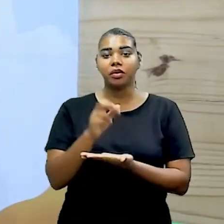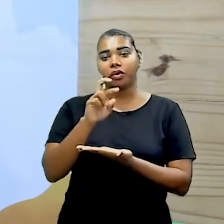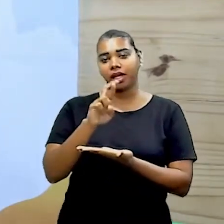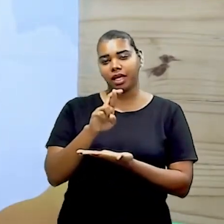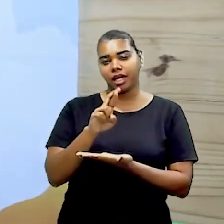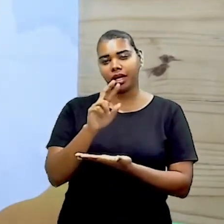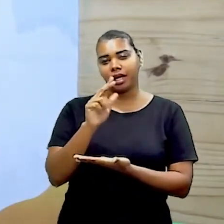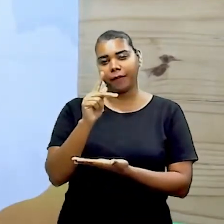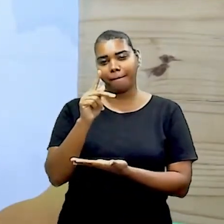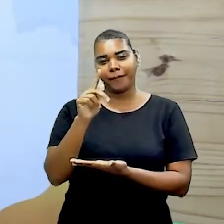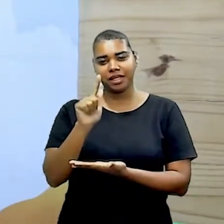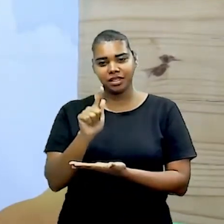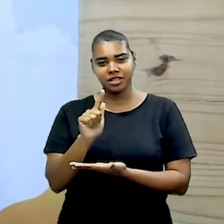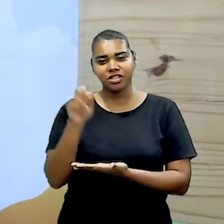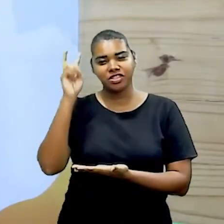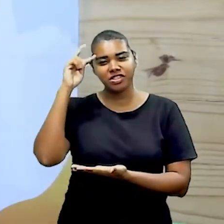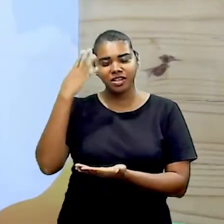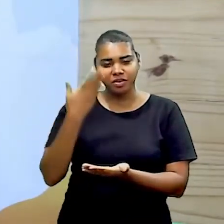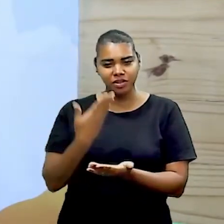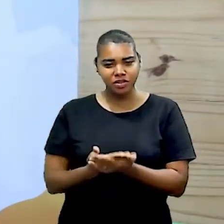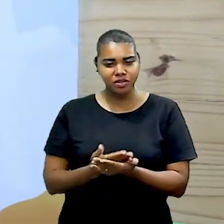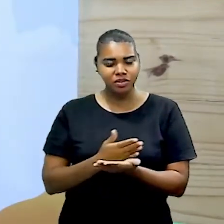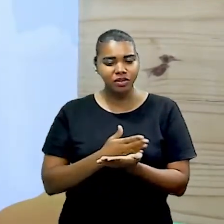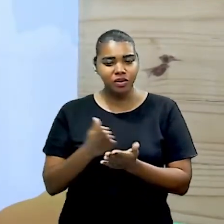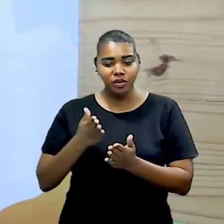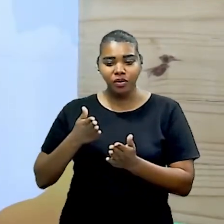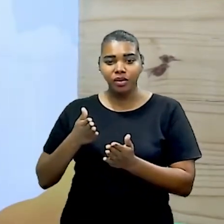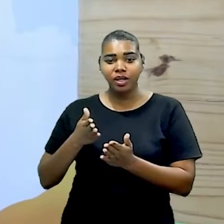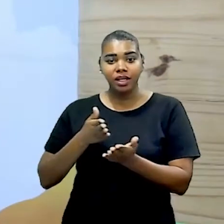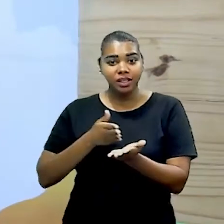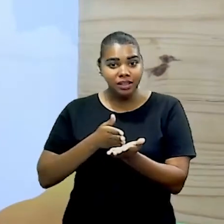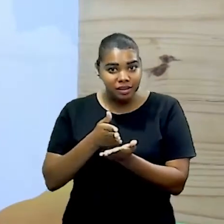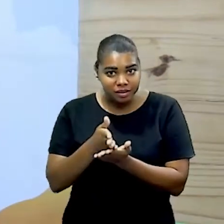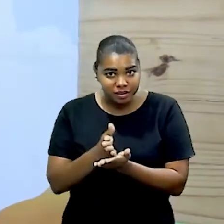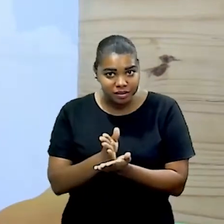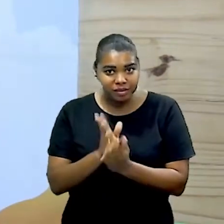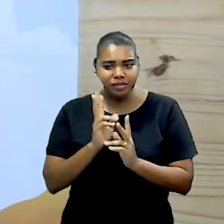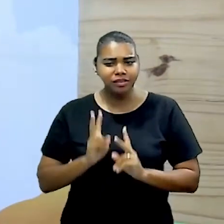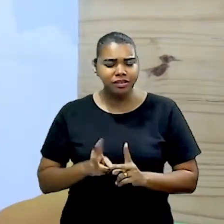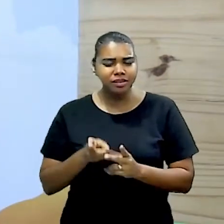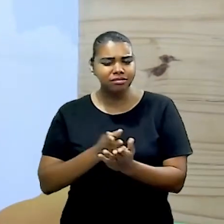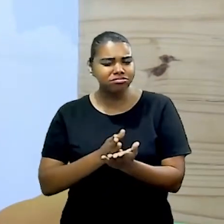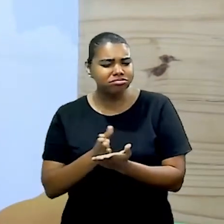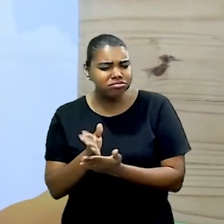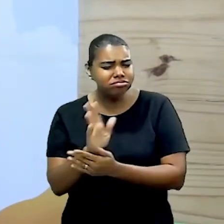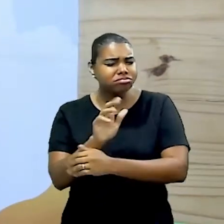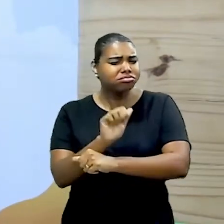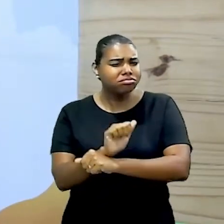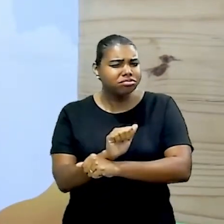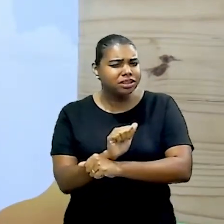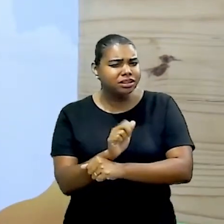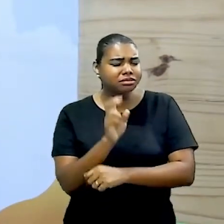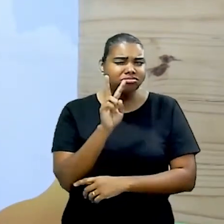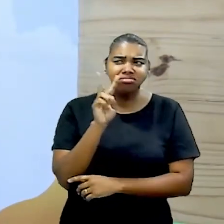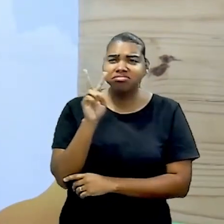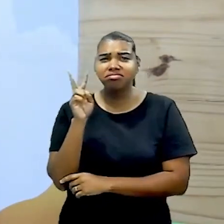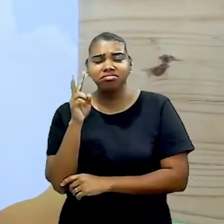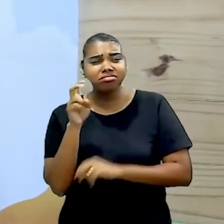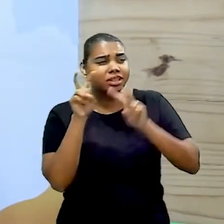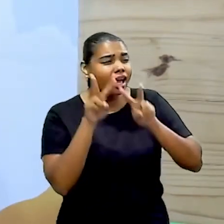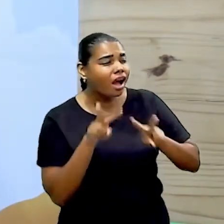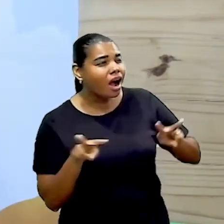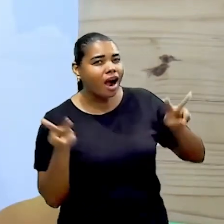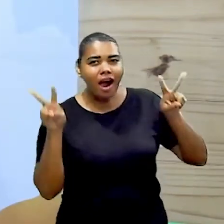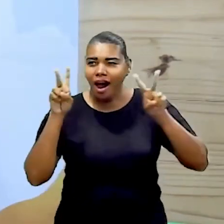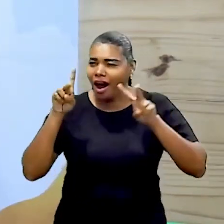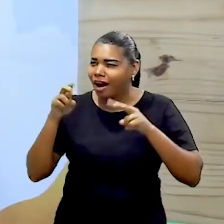que você tem uma história principal, você segue por um caminho, mas você pode simplesmente parar para aquele momento e quer explorar o mundo,